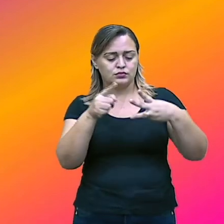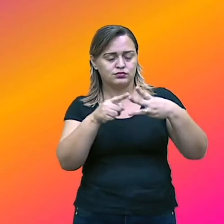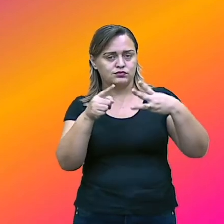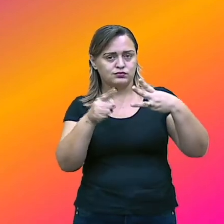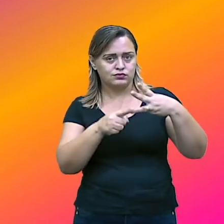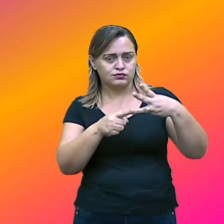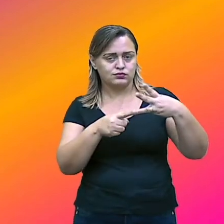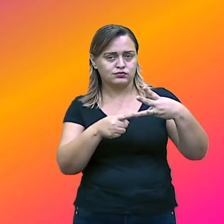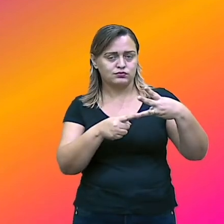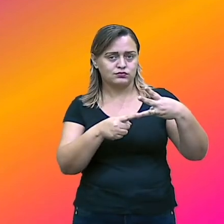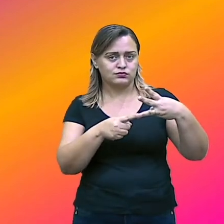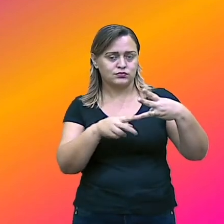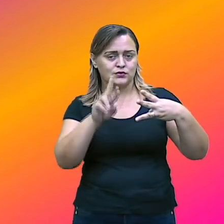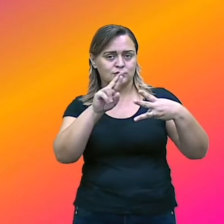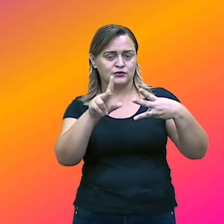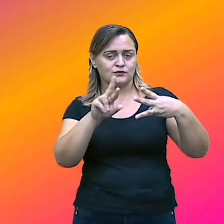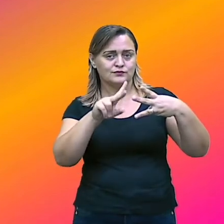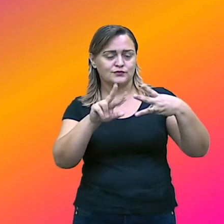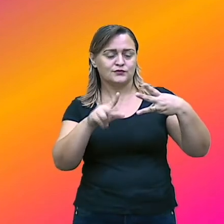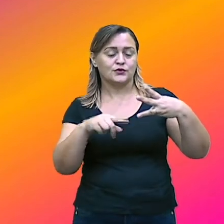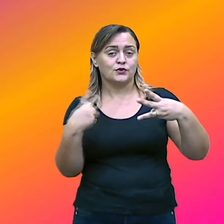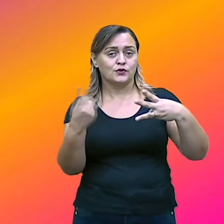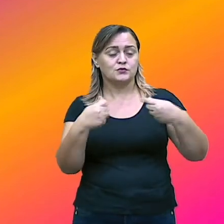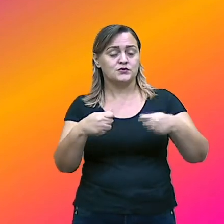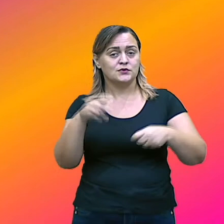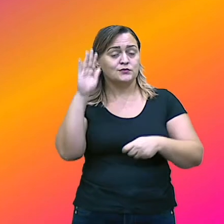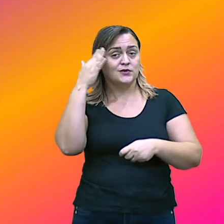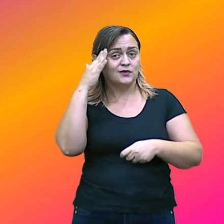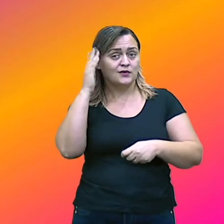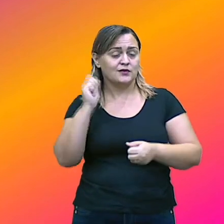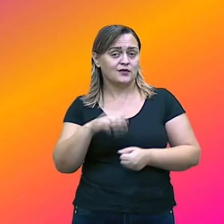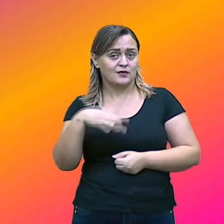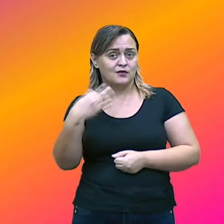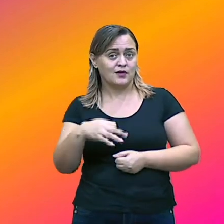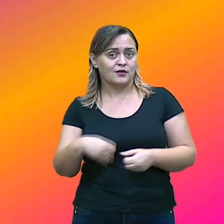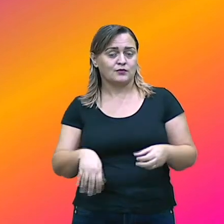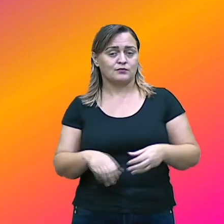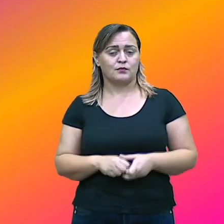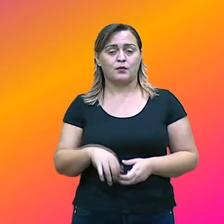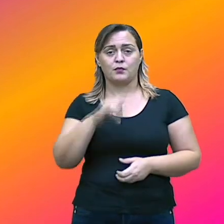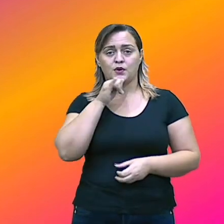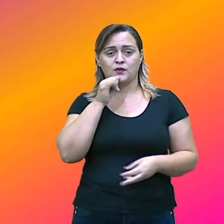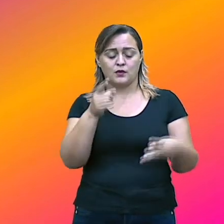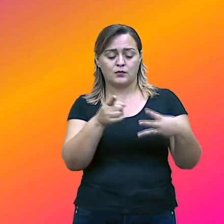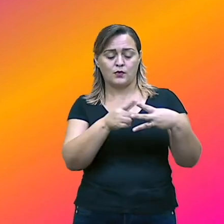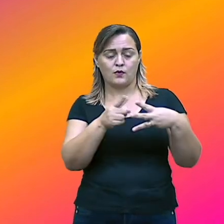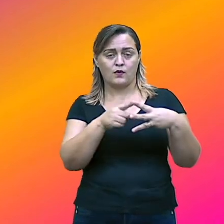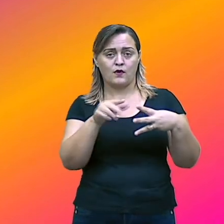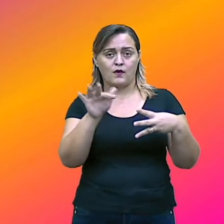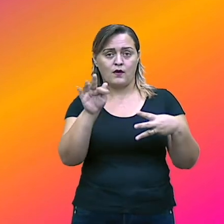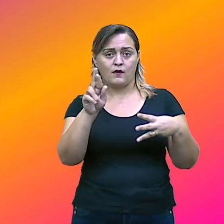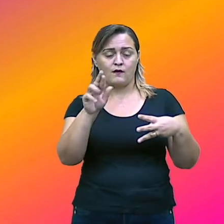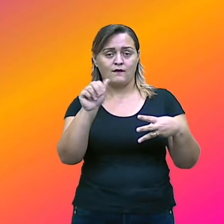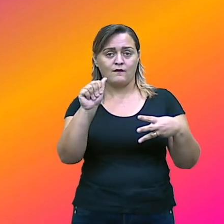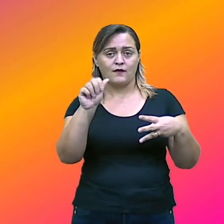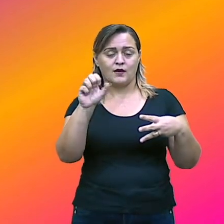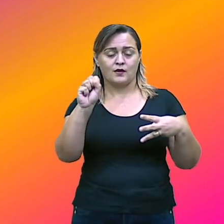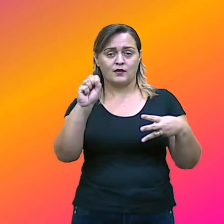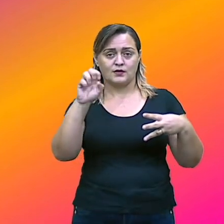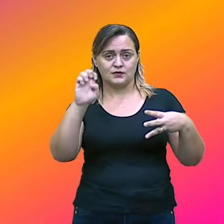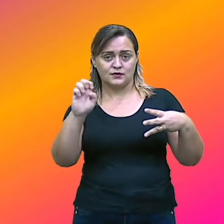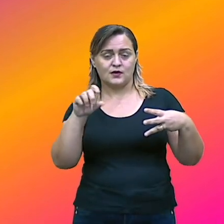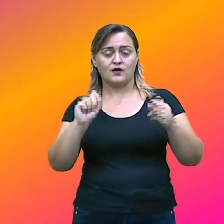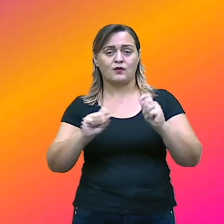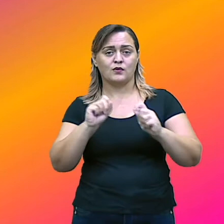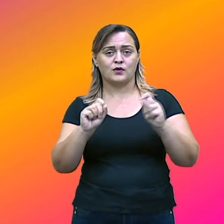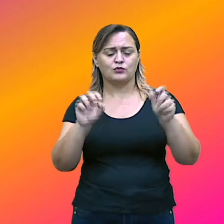-lo aí, né? Pra realizar uma análise sintática. Então, toda vez que a gente fala frase, perdão, frase, é a